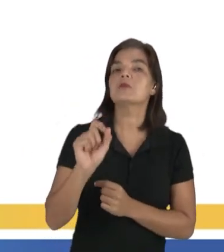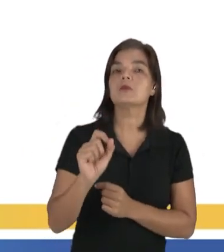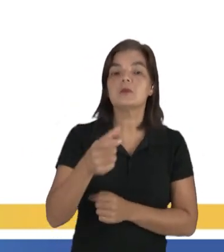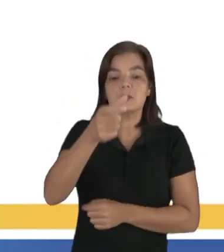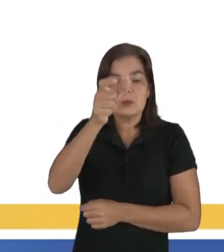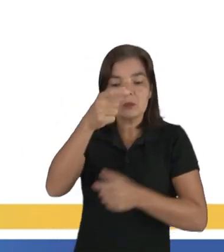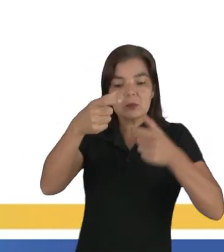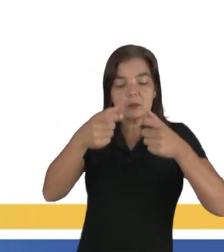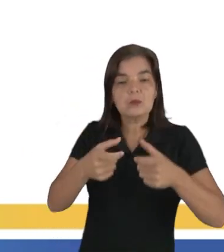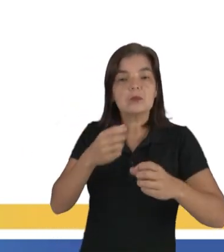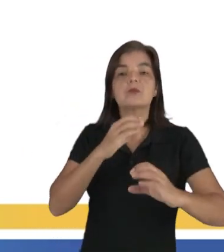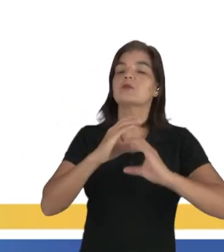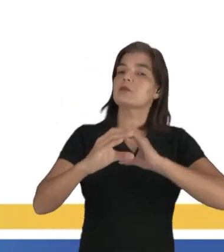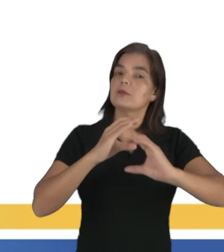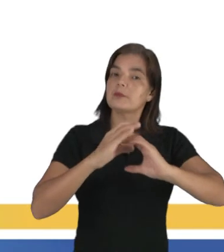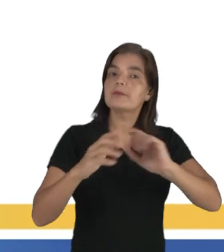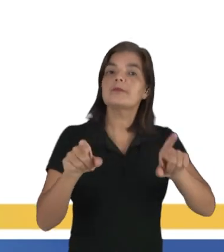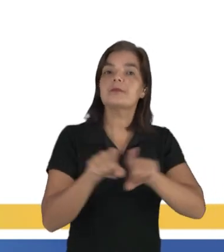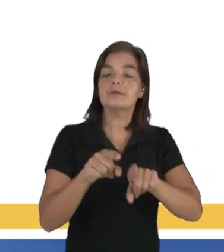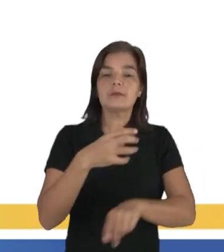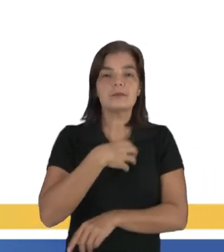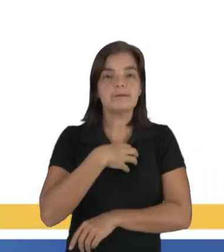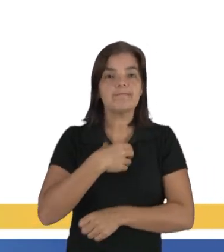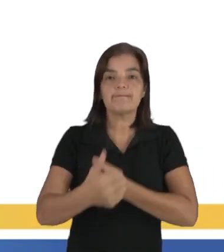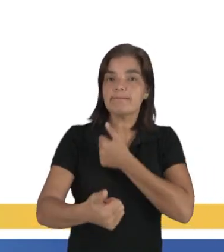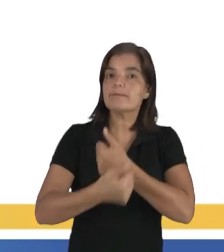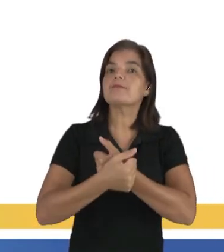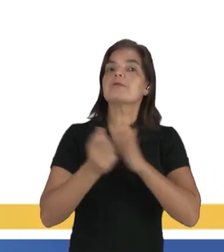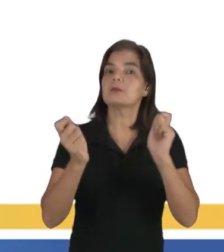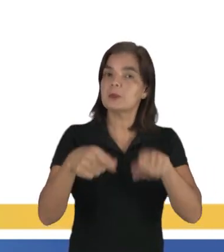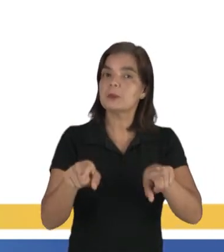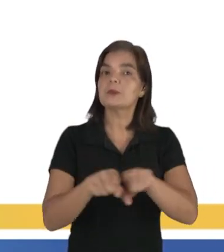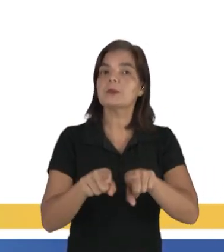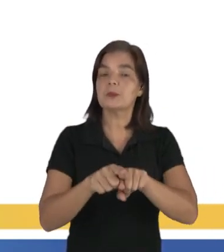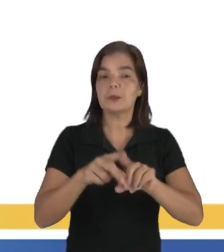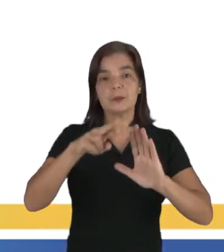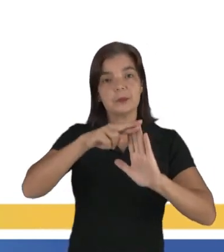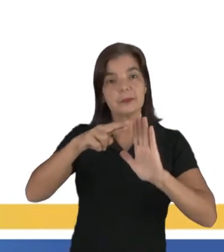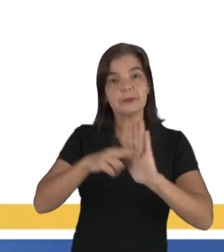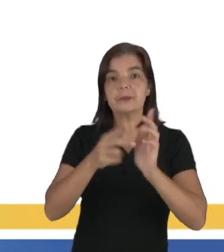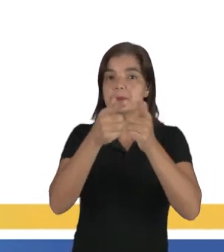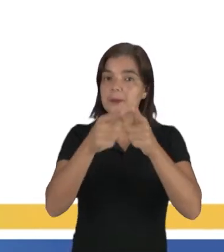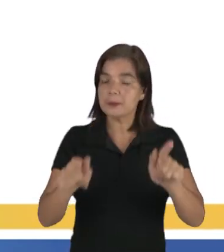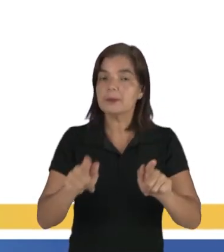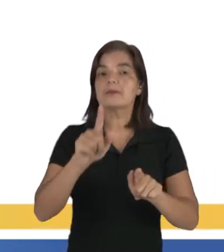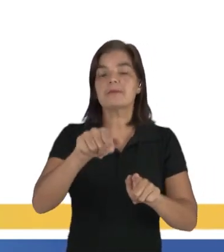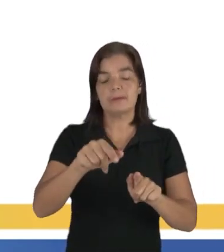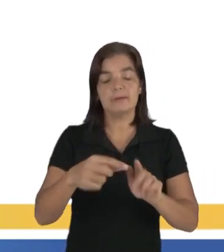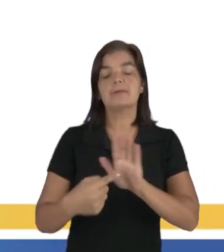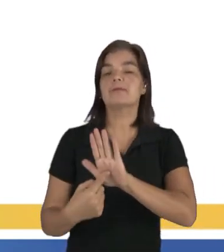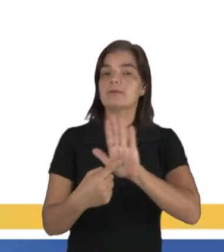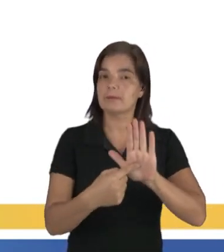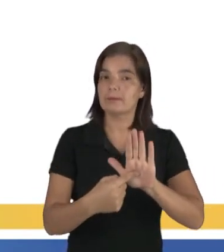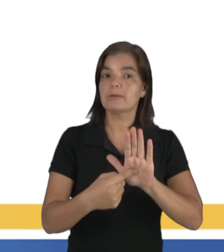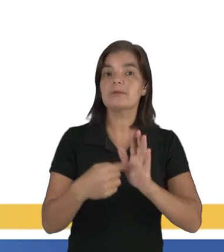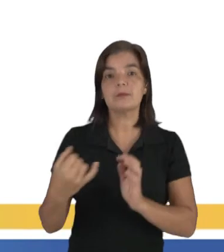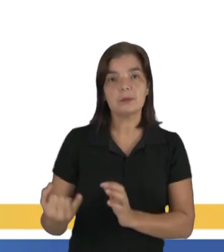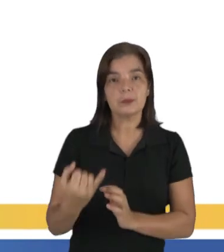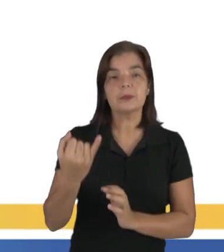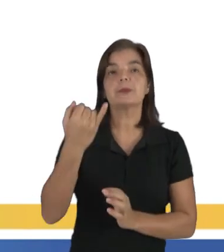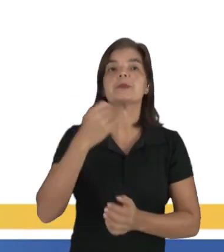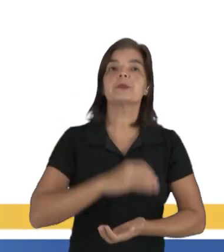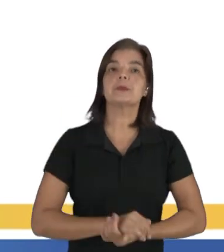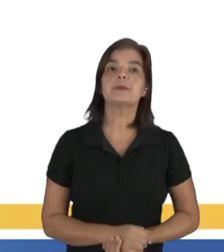estabelecimento da comunicação e da maneira mais próxima possível da norma culta é o que vai estabelecer o seu prestígio